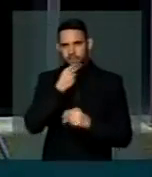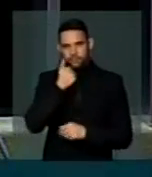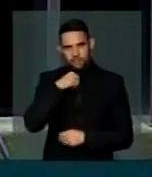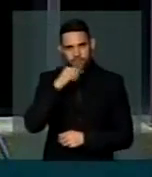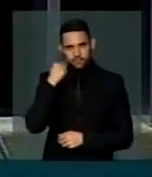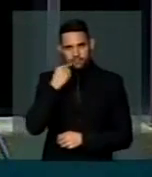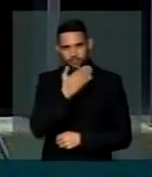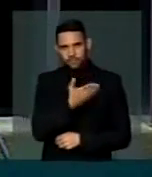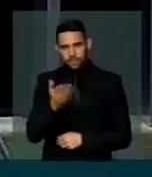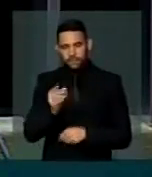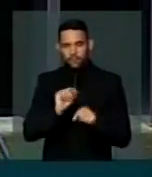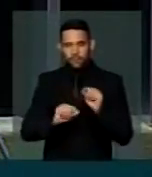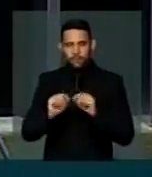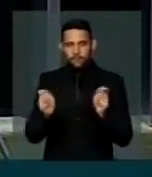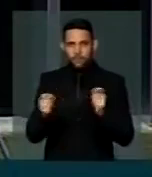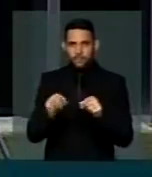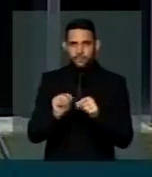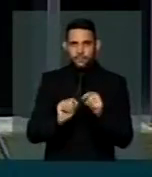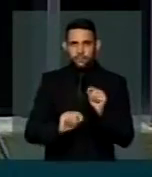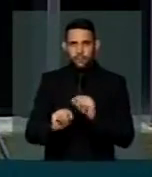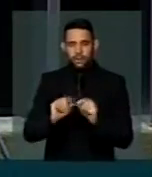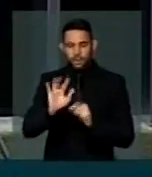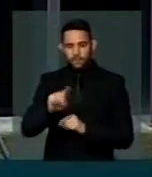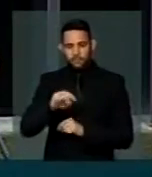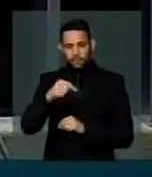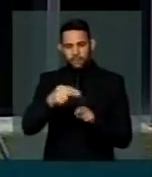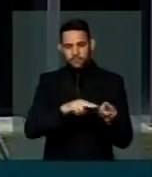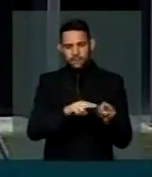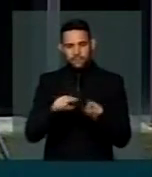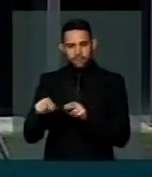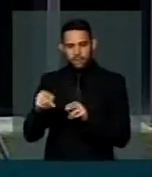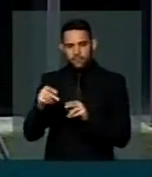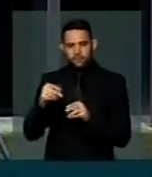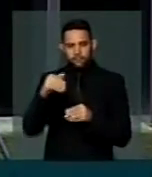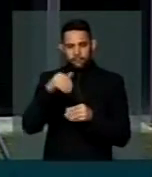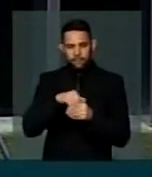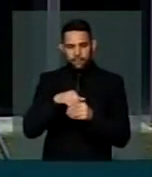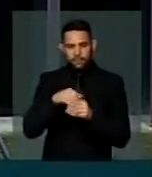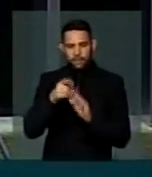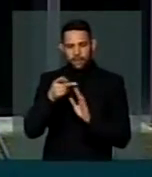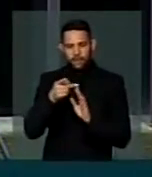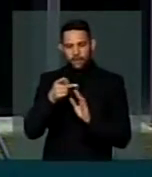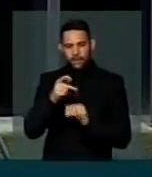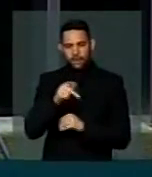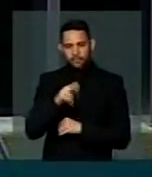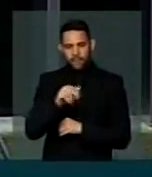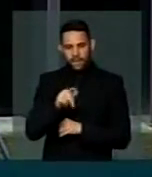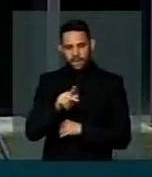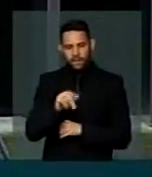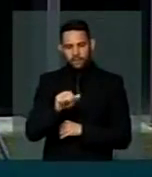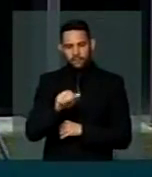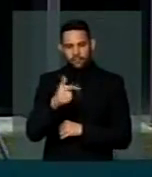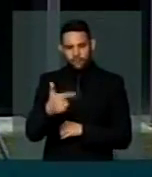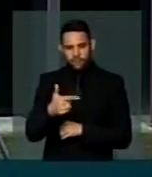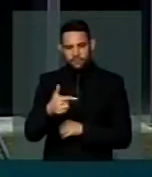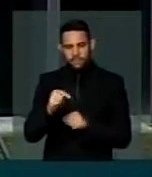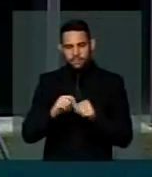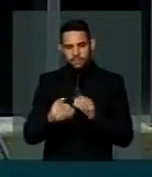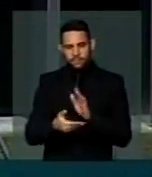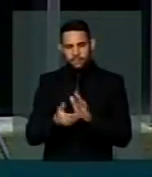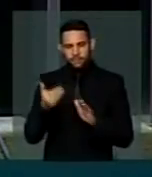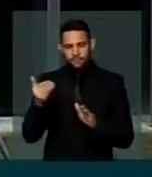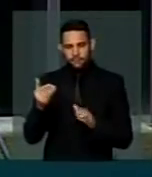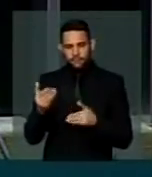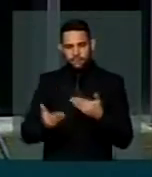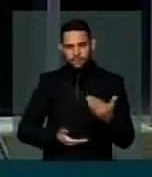e senhores deputados aqui para que a gente possa, na próxima semana, votar a PEC 2 para tirar os servidores que